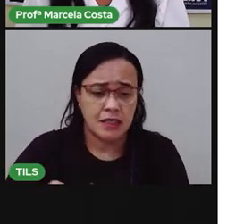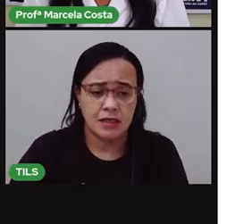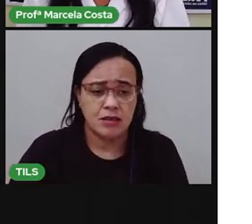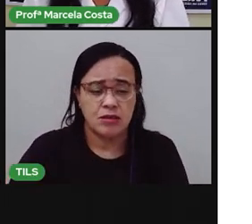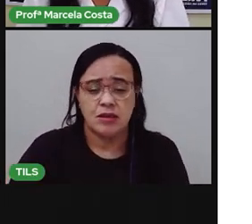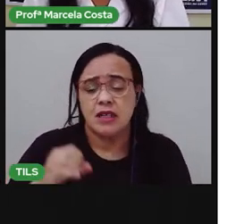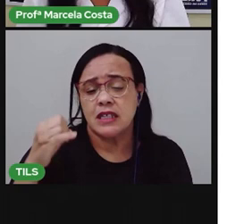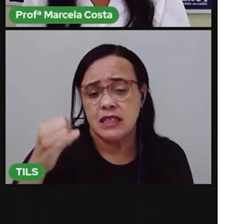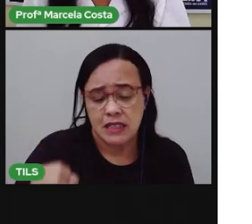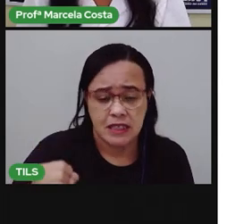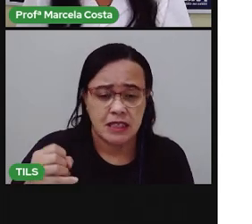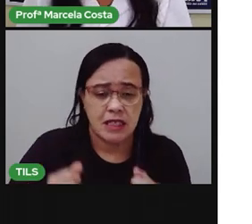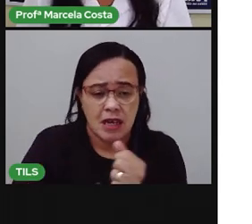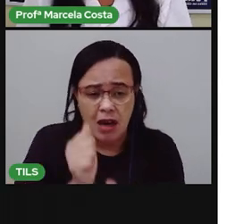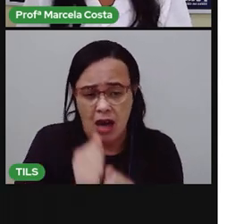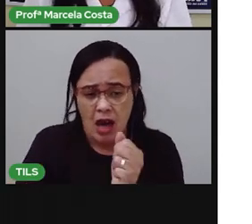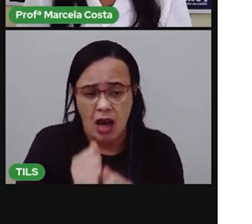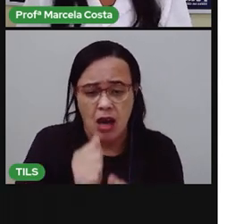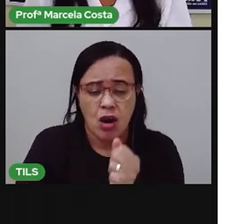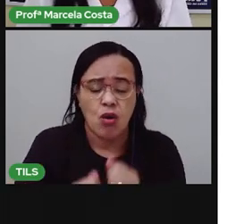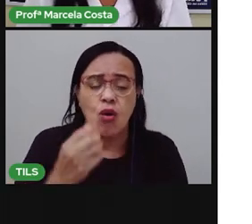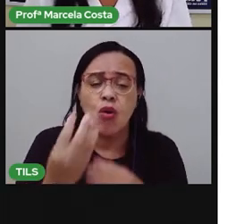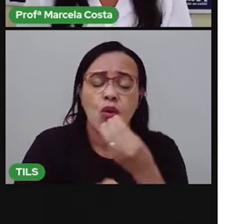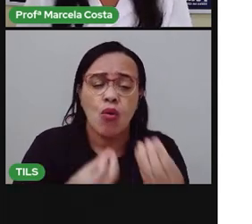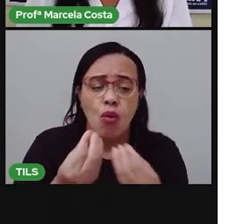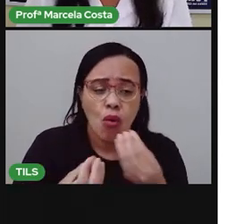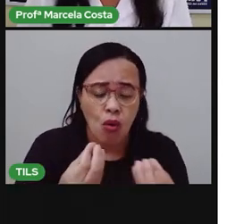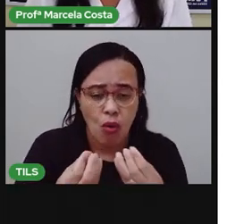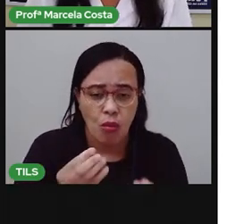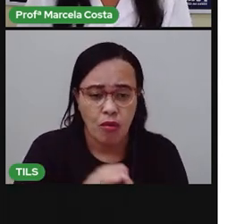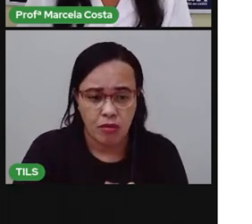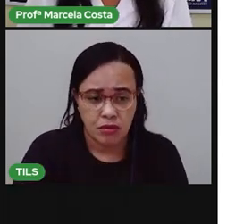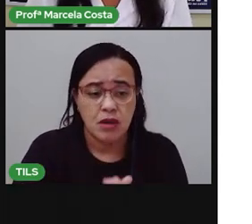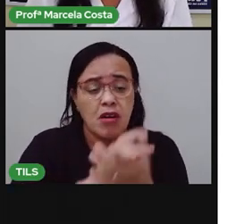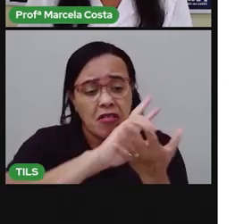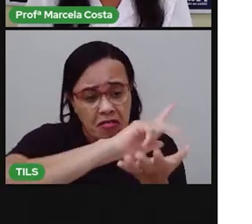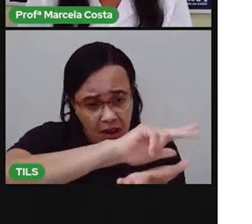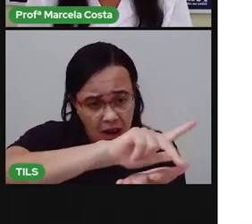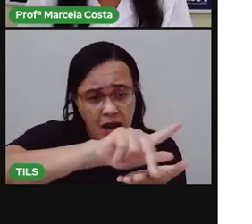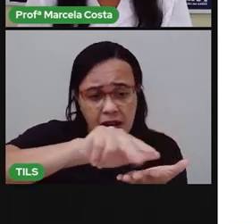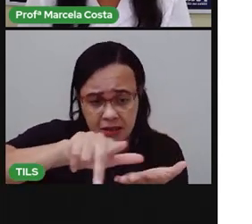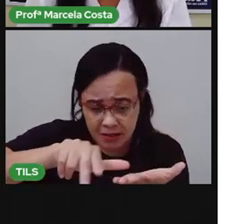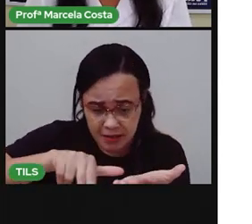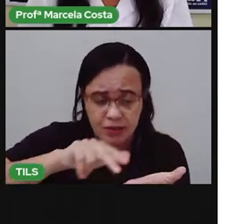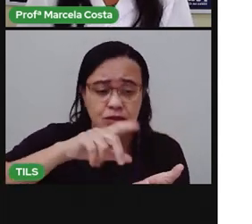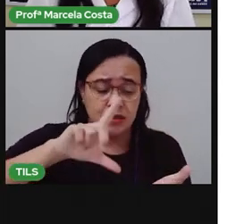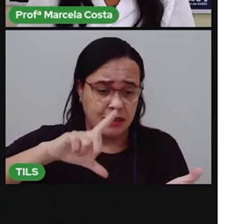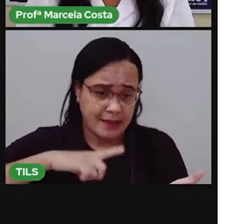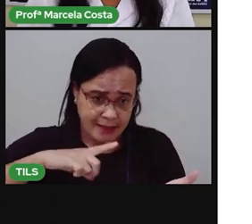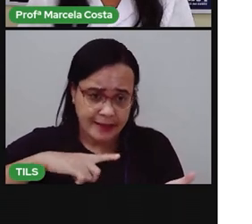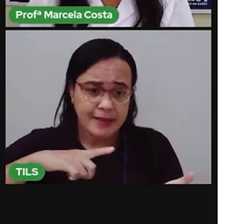se é um arroz parbolizado. E aí você vai localizar no rótulo o tipo de produto.